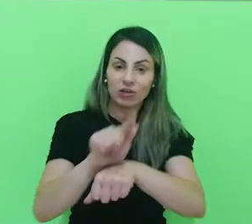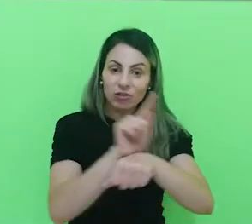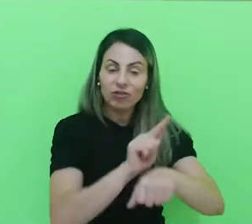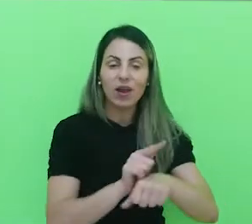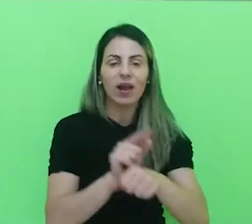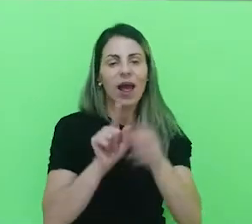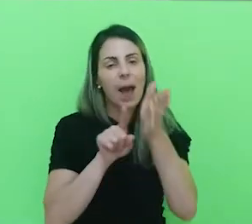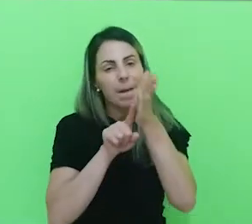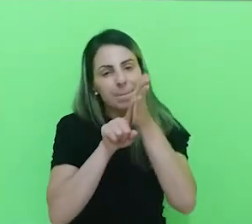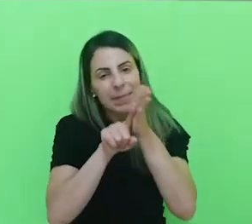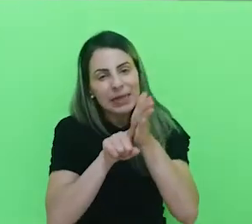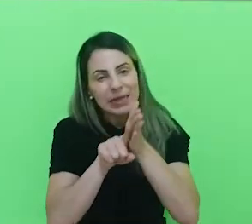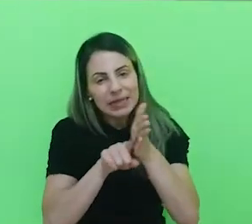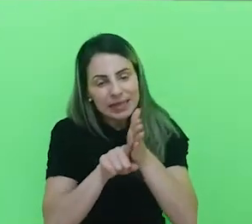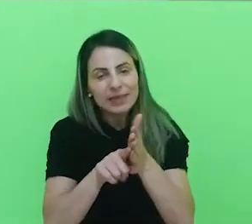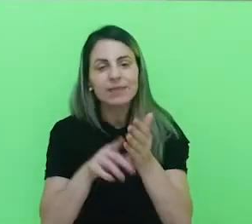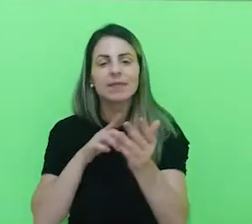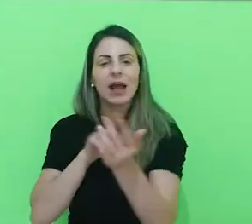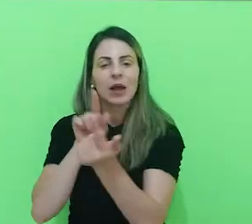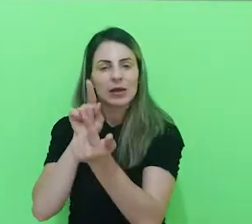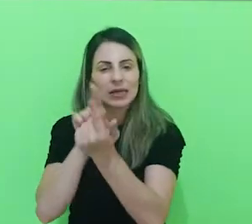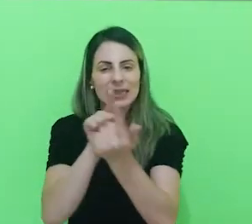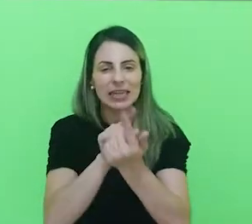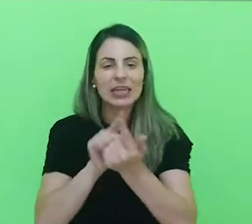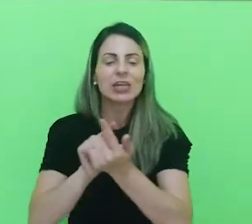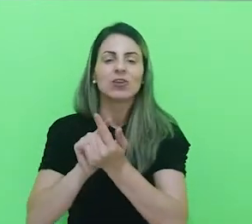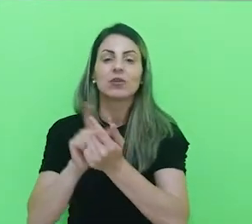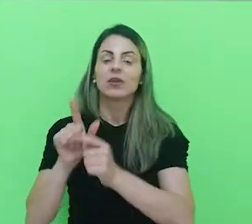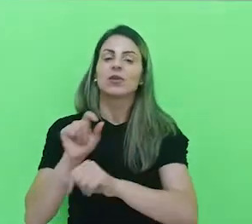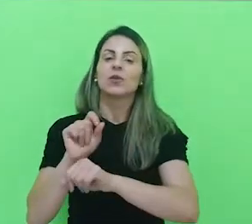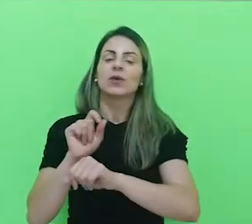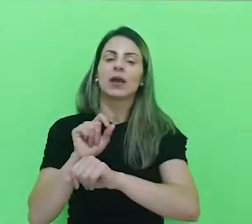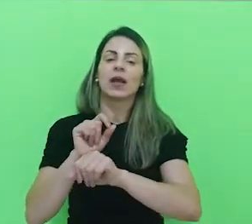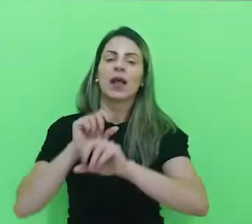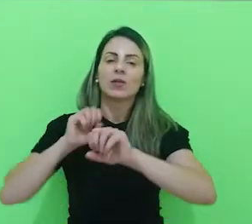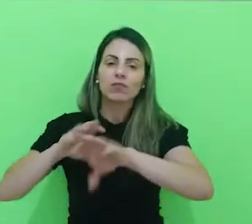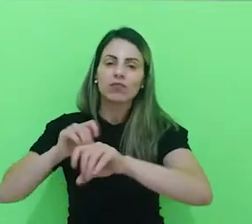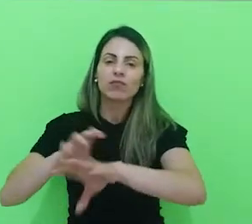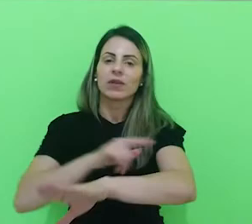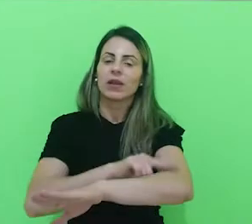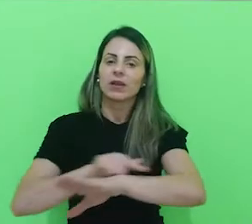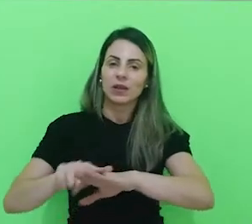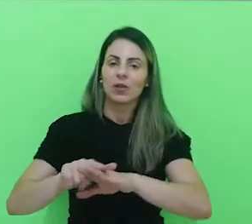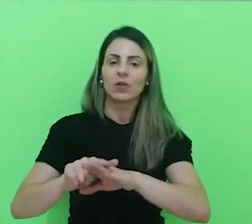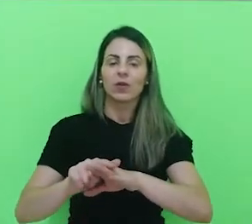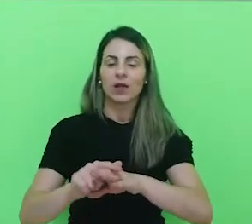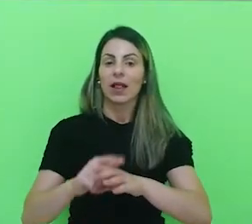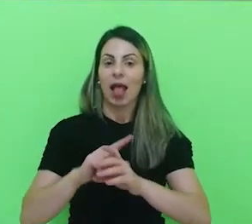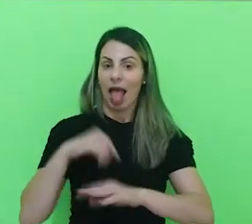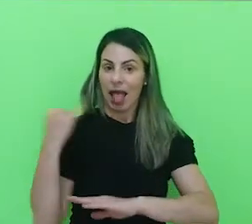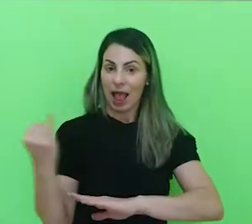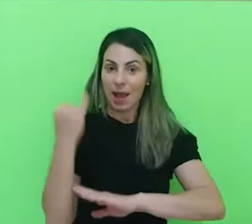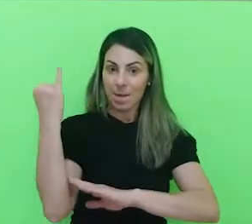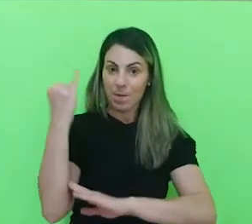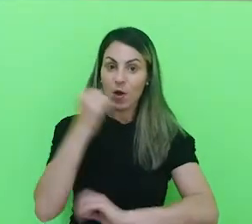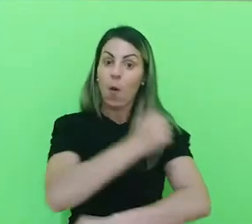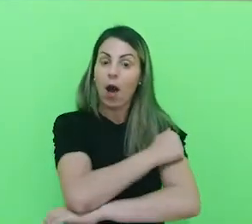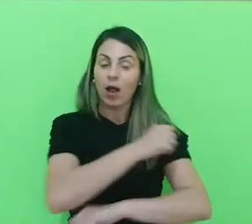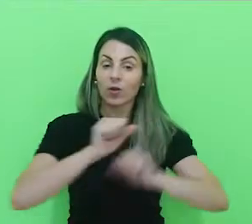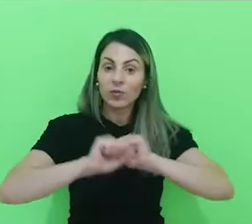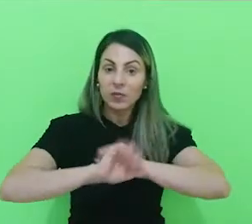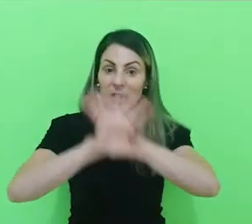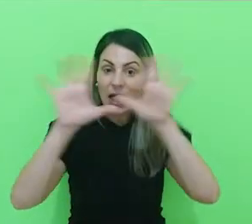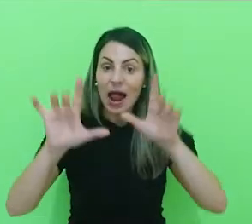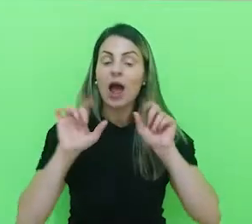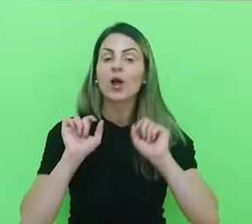a pesquisa, a assistência e a educação. É importante o aluno ter a clareza de